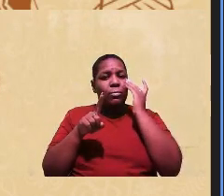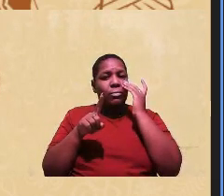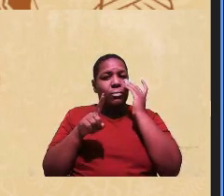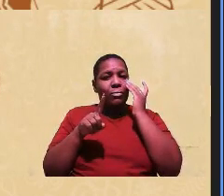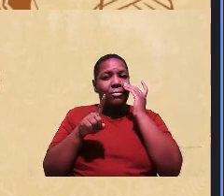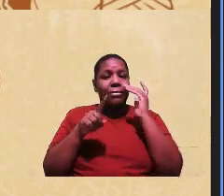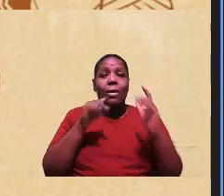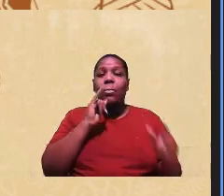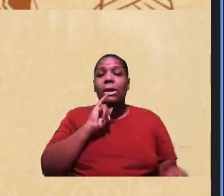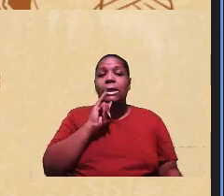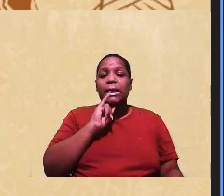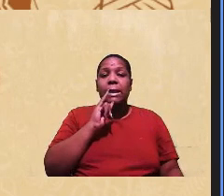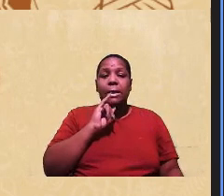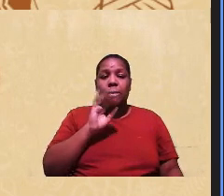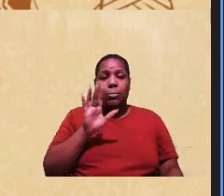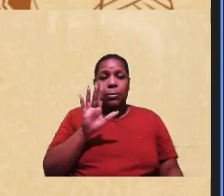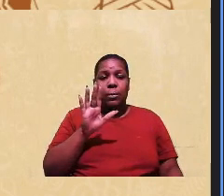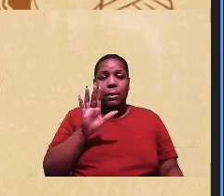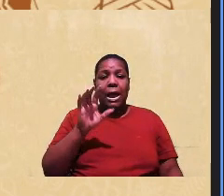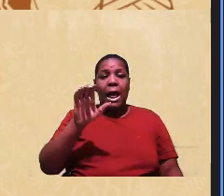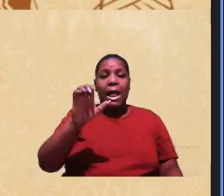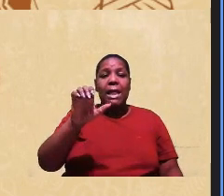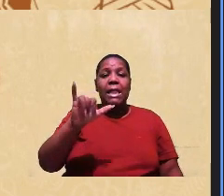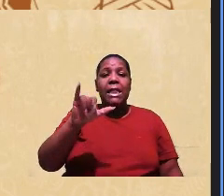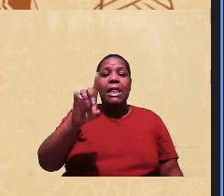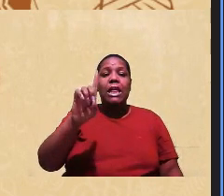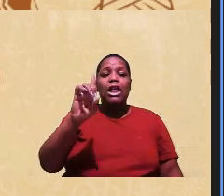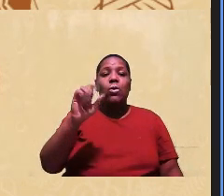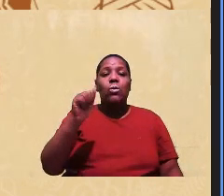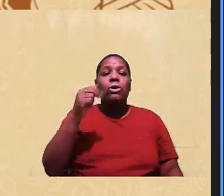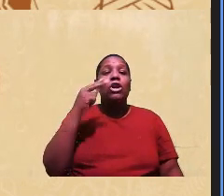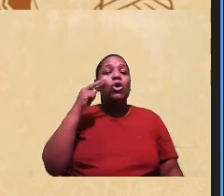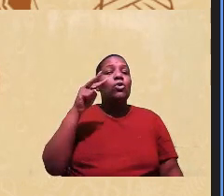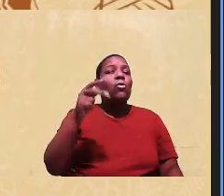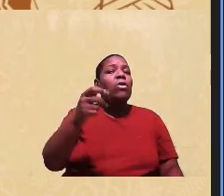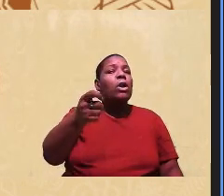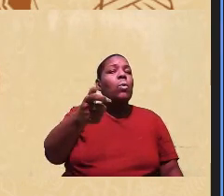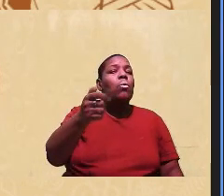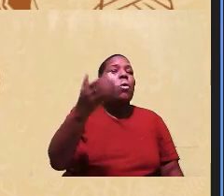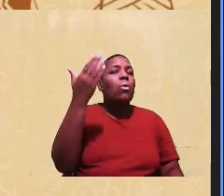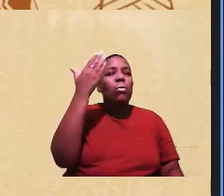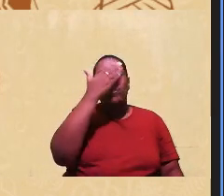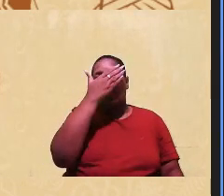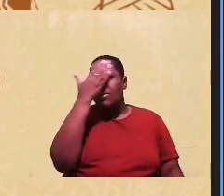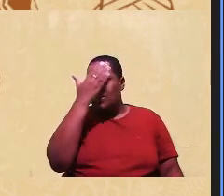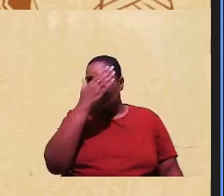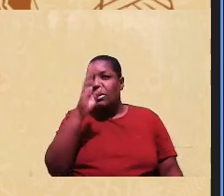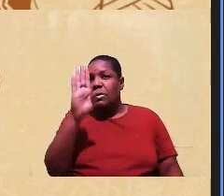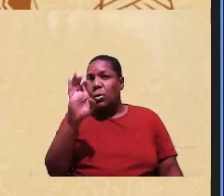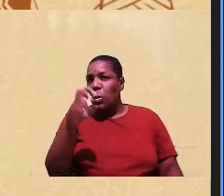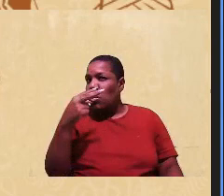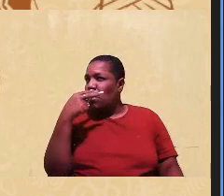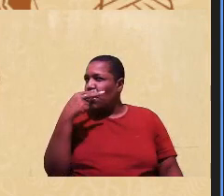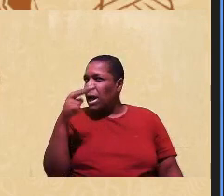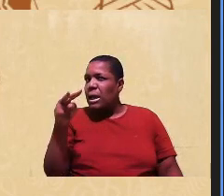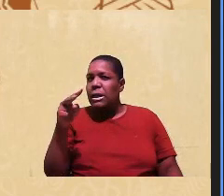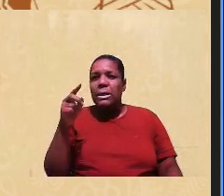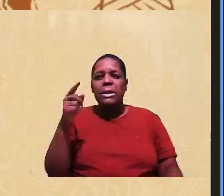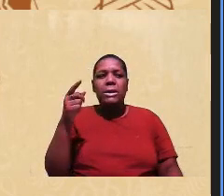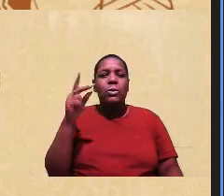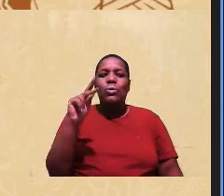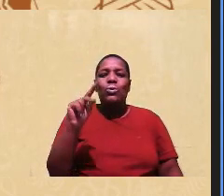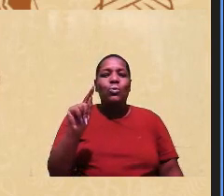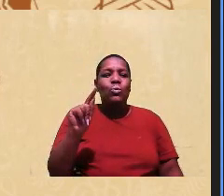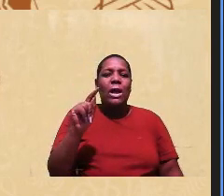o exemplo. É a Hilda, eu estou vendo um pouco, viu, Hilda, tudo bem, mas ainda não, eu diria que não dá, não